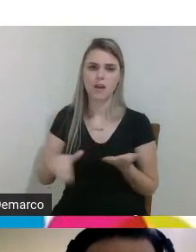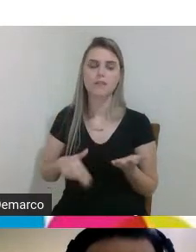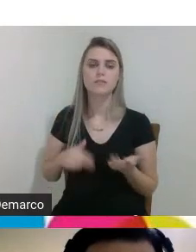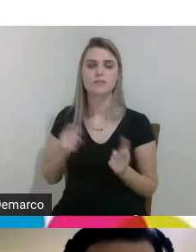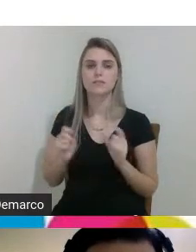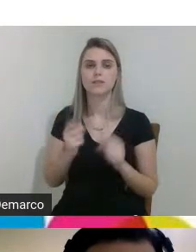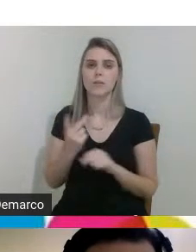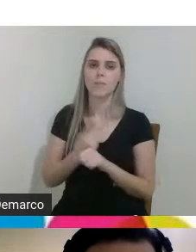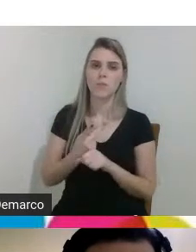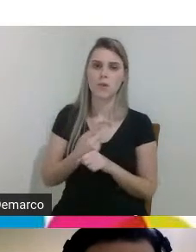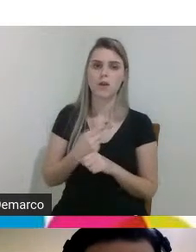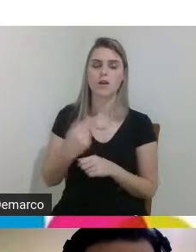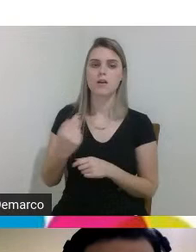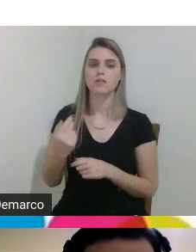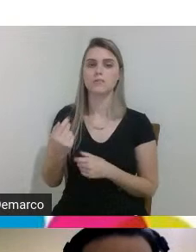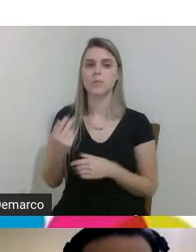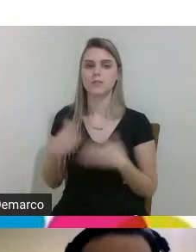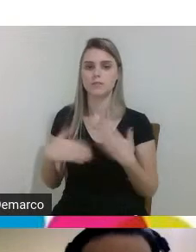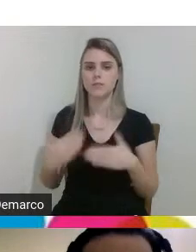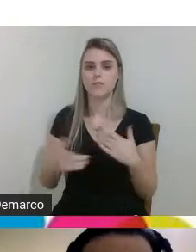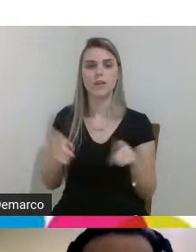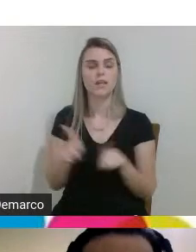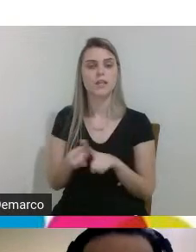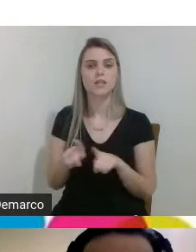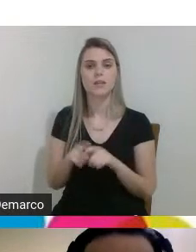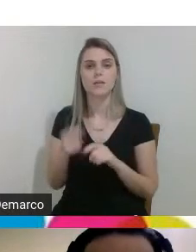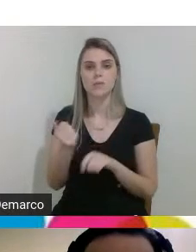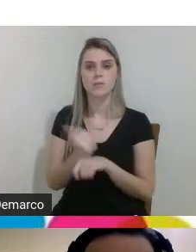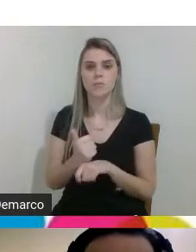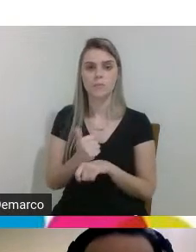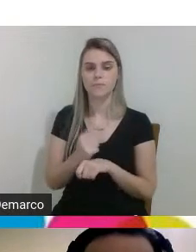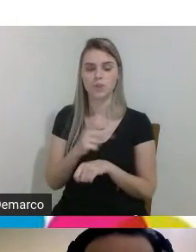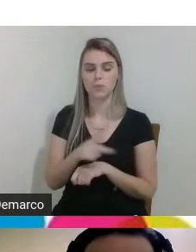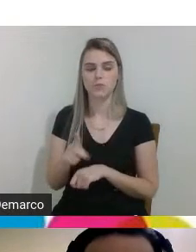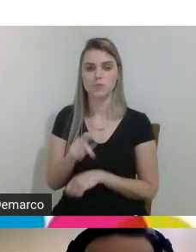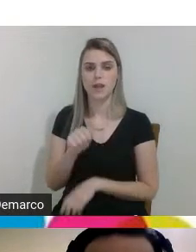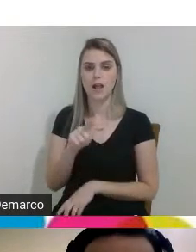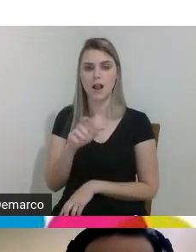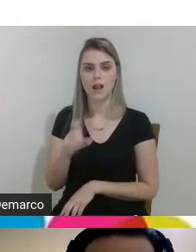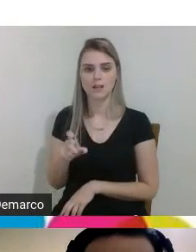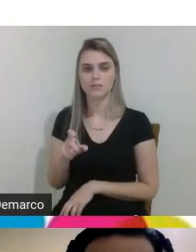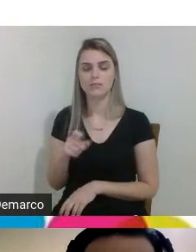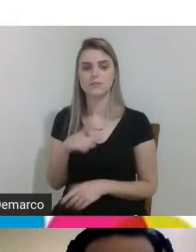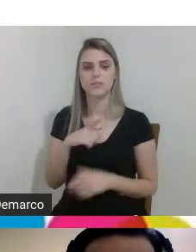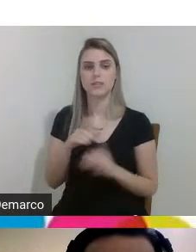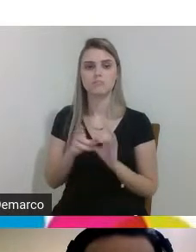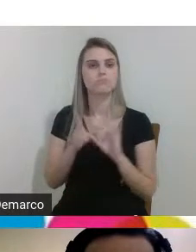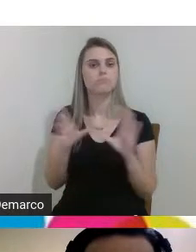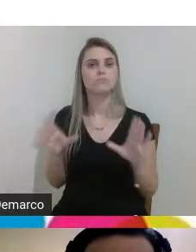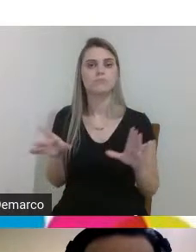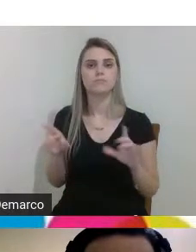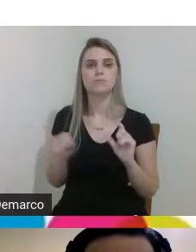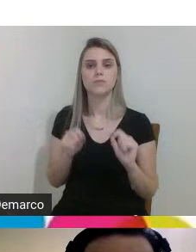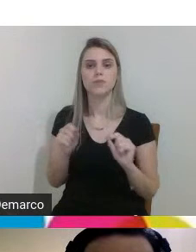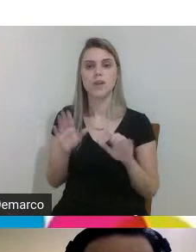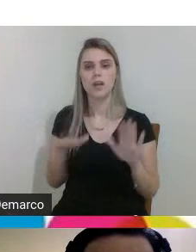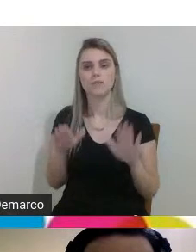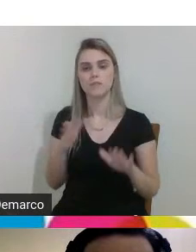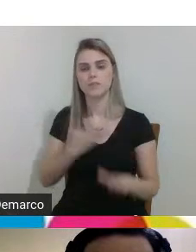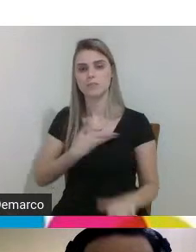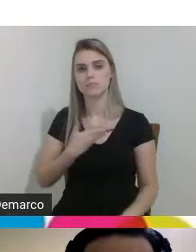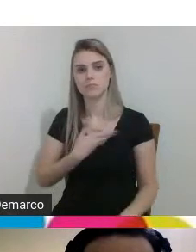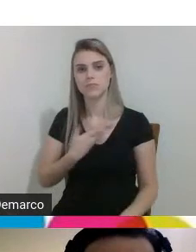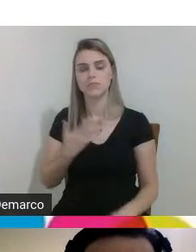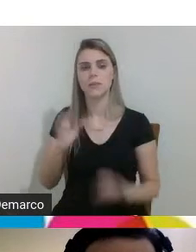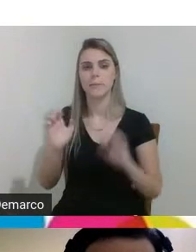procurado para desenvolver e nesse sentido do professor Alex né deixamos bastante aberto às vezes se alguns colegas né